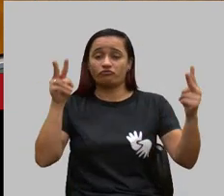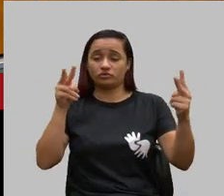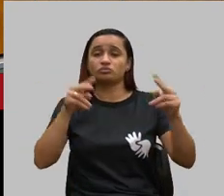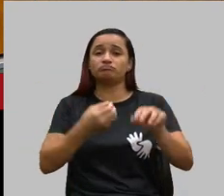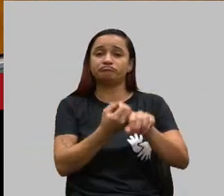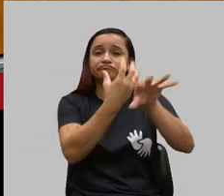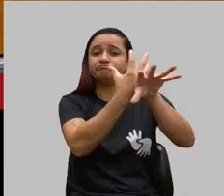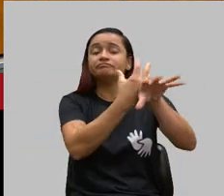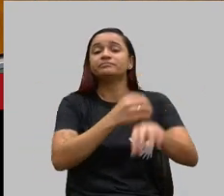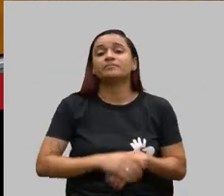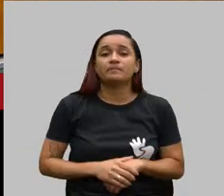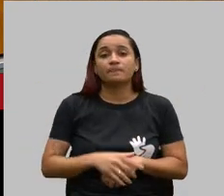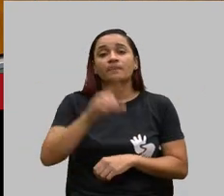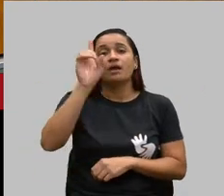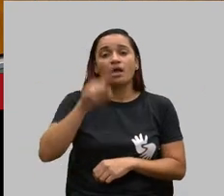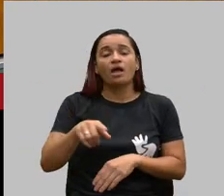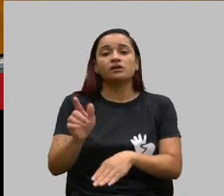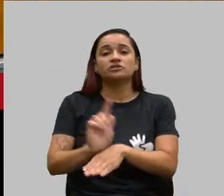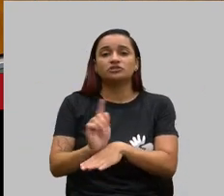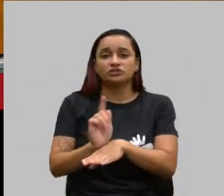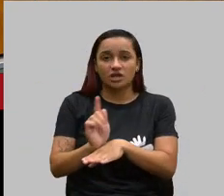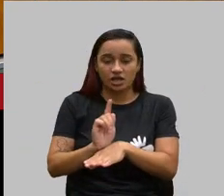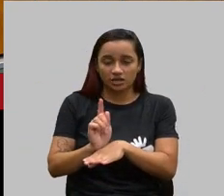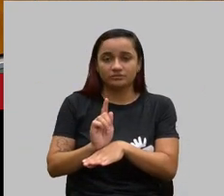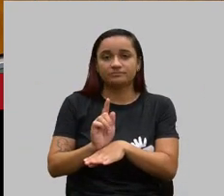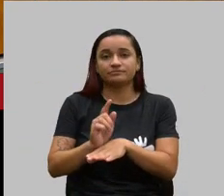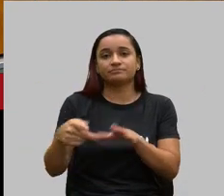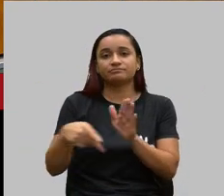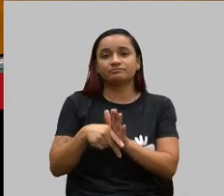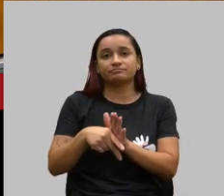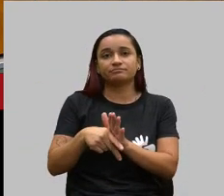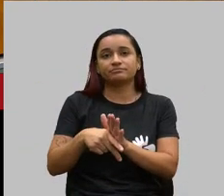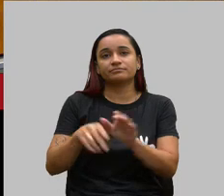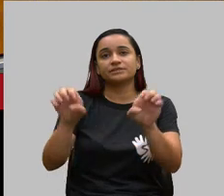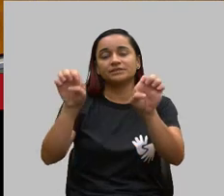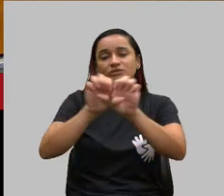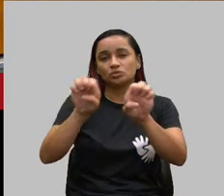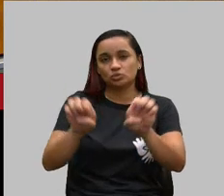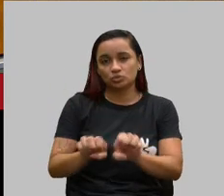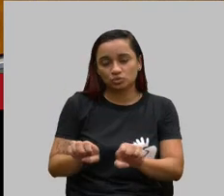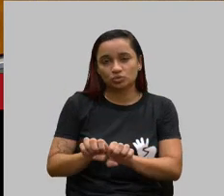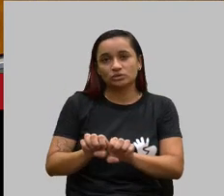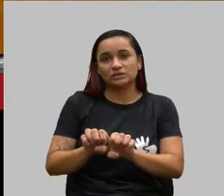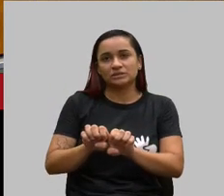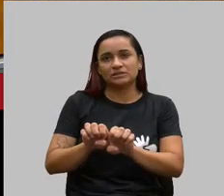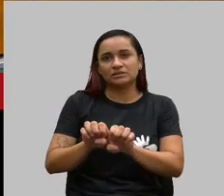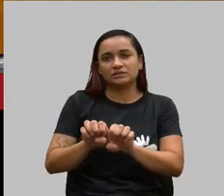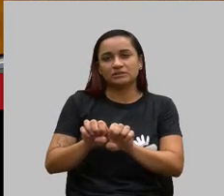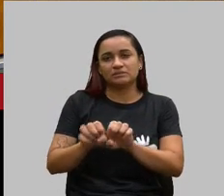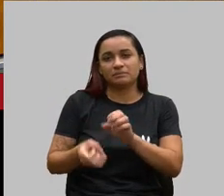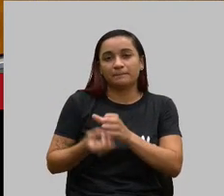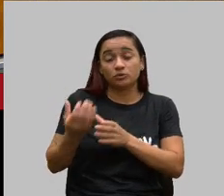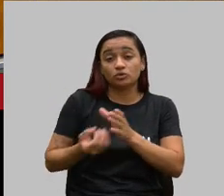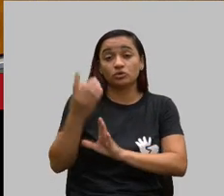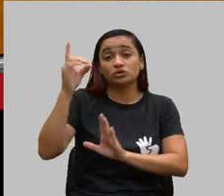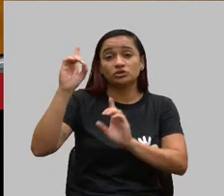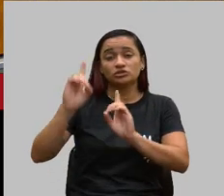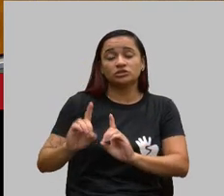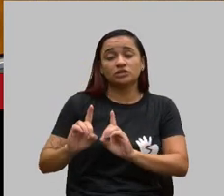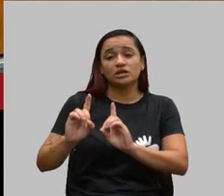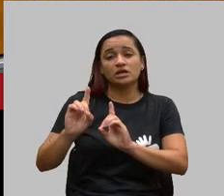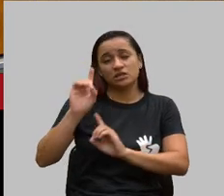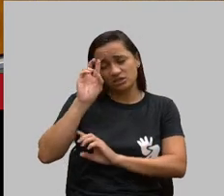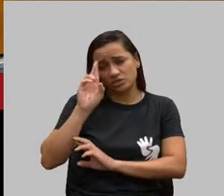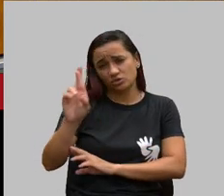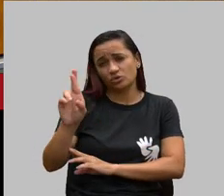regulatória da estrutura dos produtores da Diretoria de Habilitação e